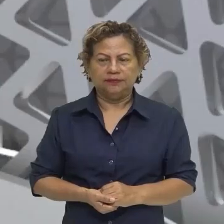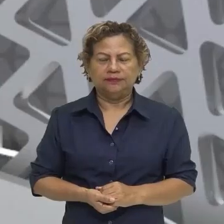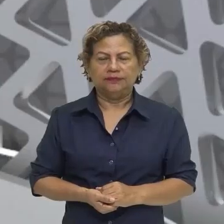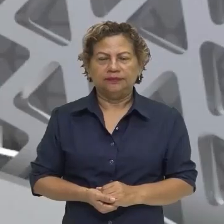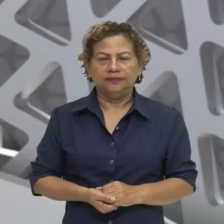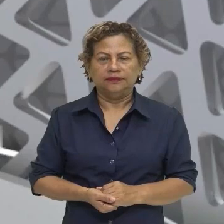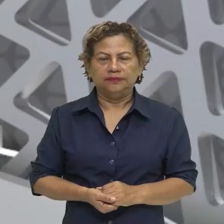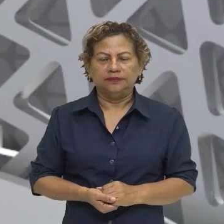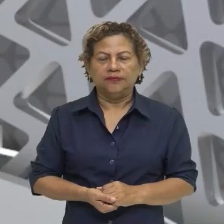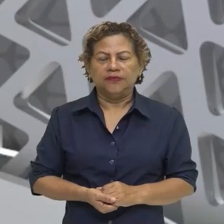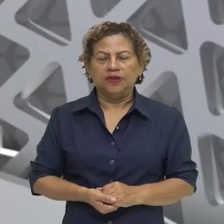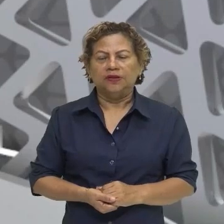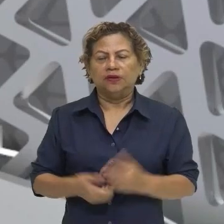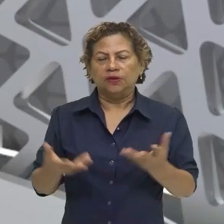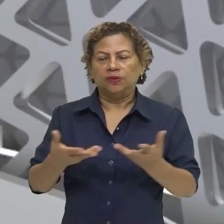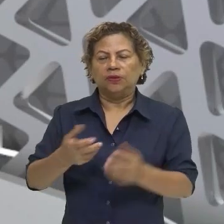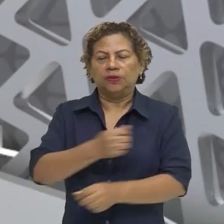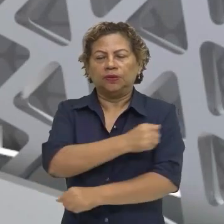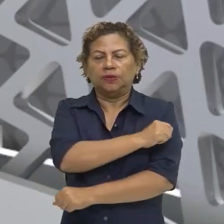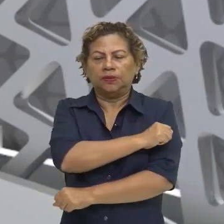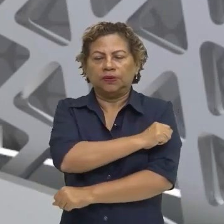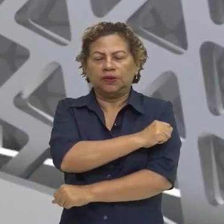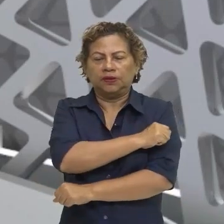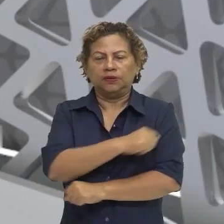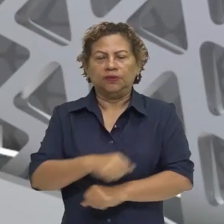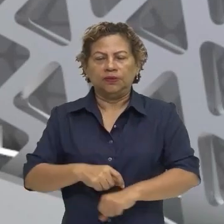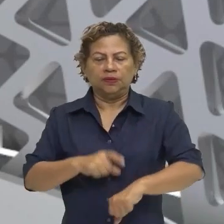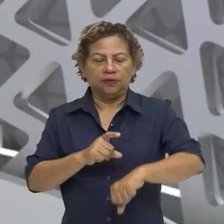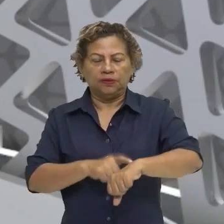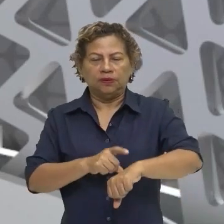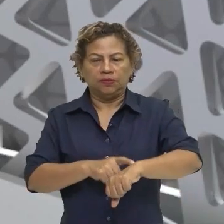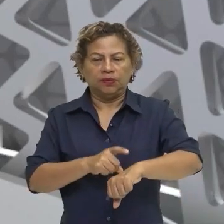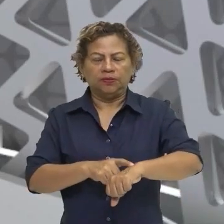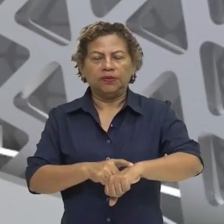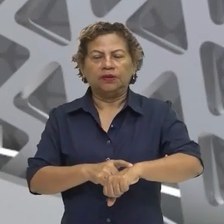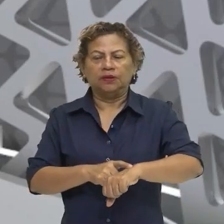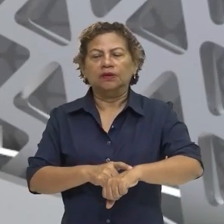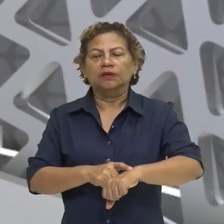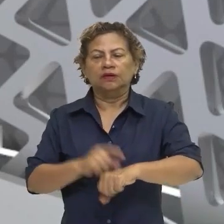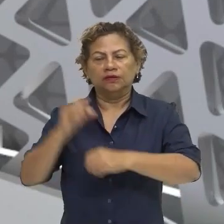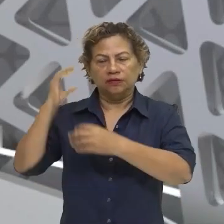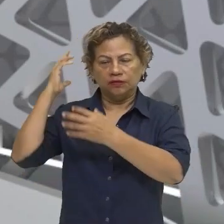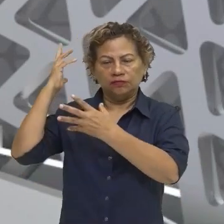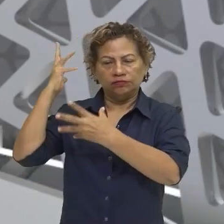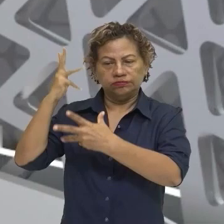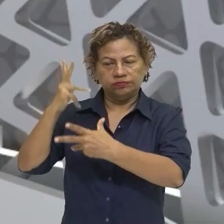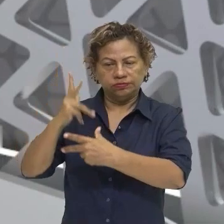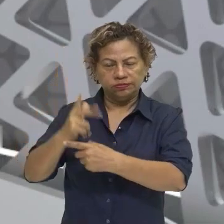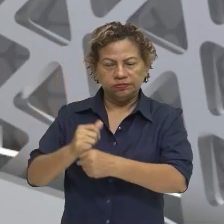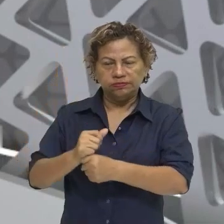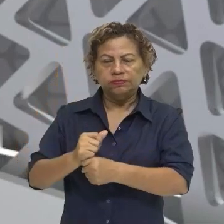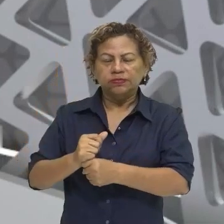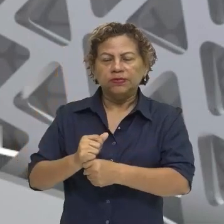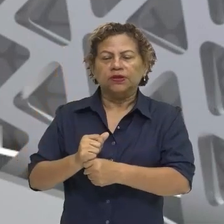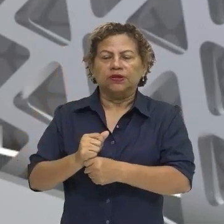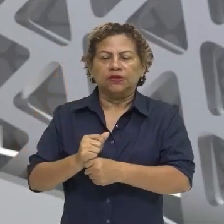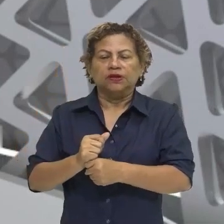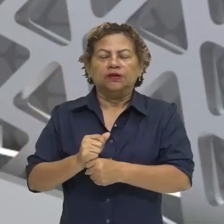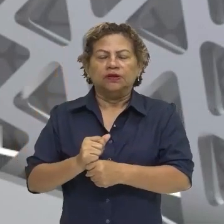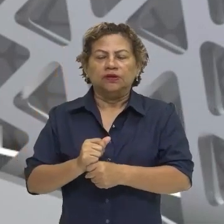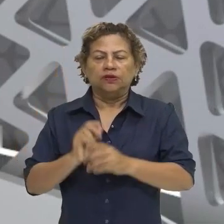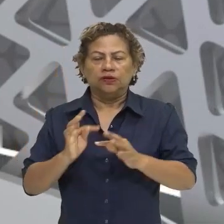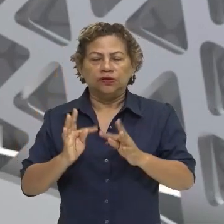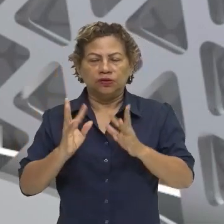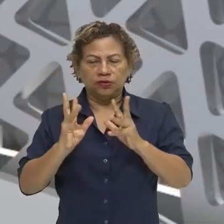Muito bem, turmas, então agora a gente vai fazer o segundo momento da nossa revisão. Nós vamos revisar os assuntos que estarão na avaliação A,